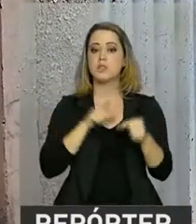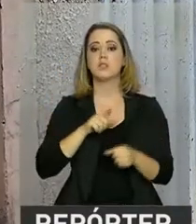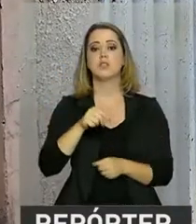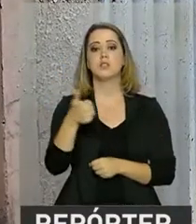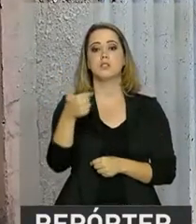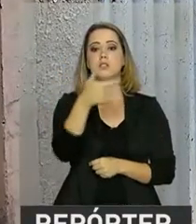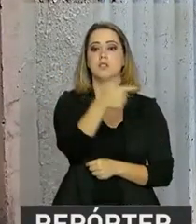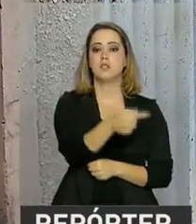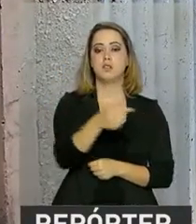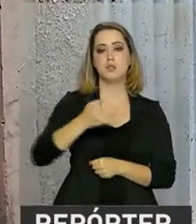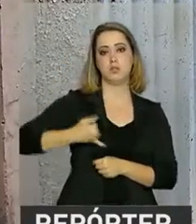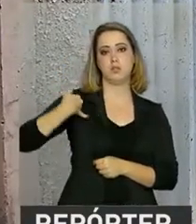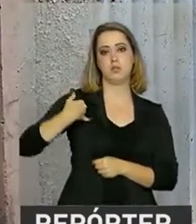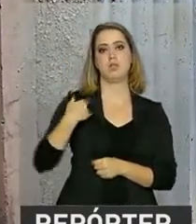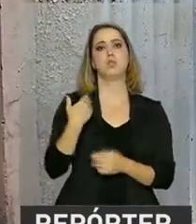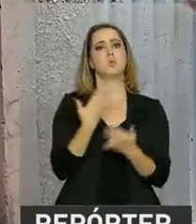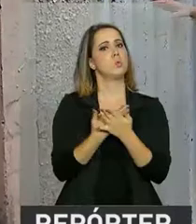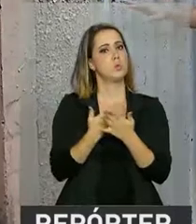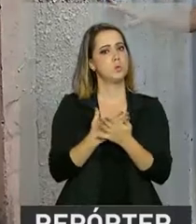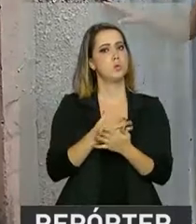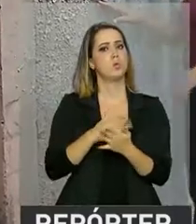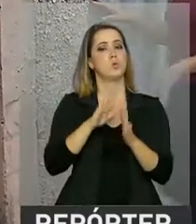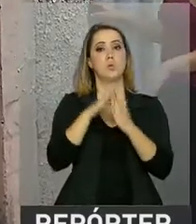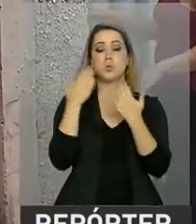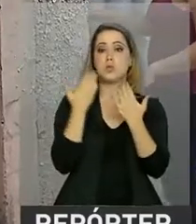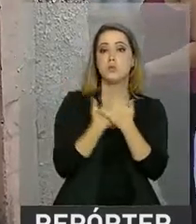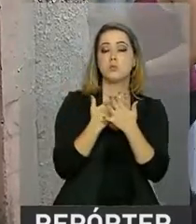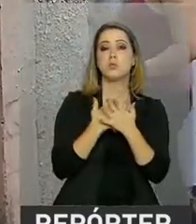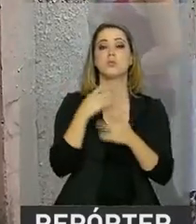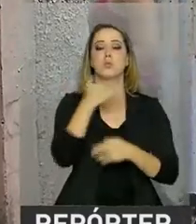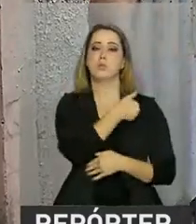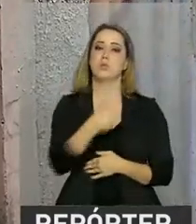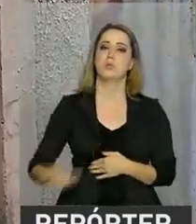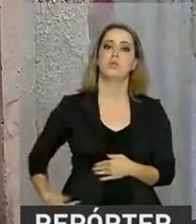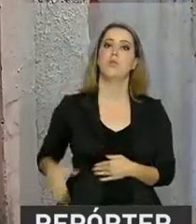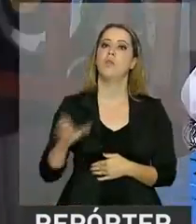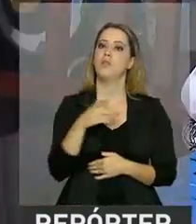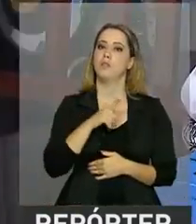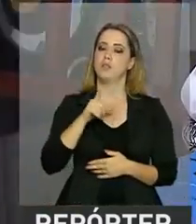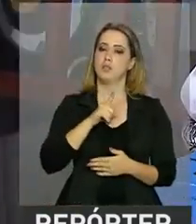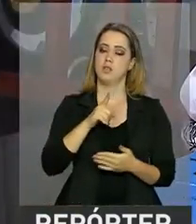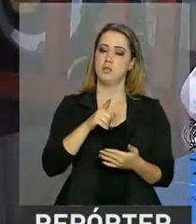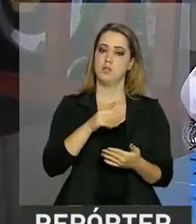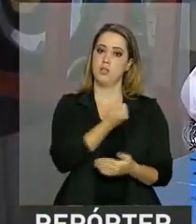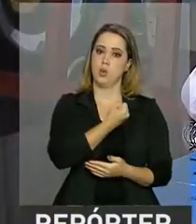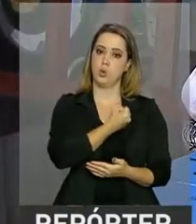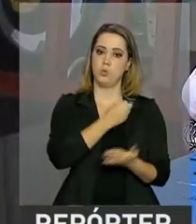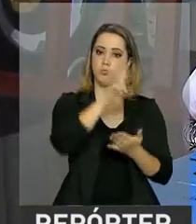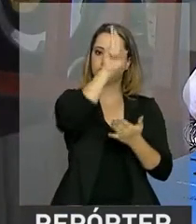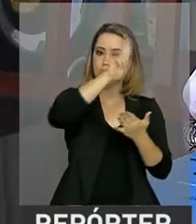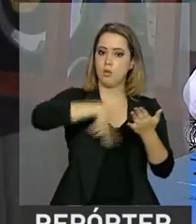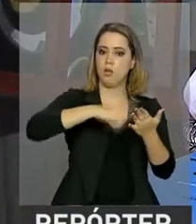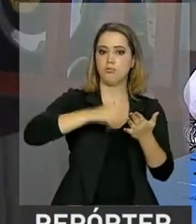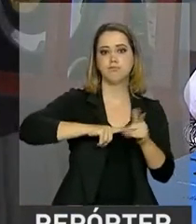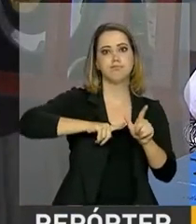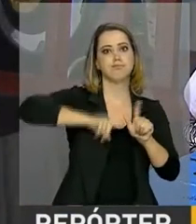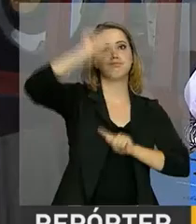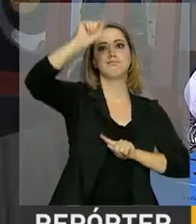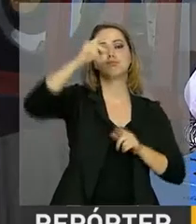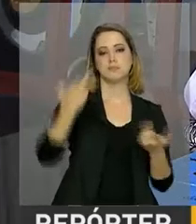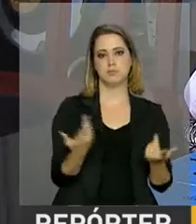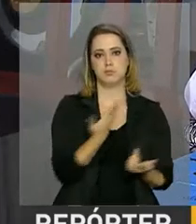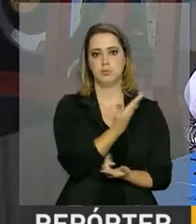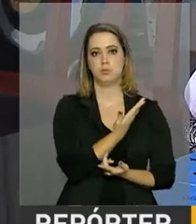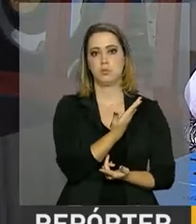estudou em escola pública e conseguiu nota máxima na redação do Enem. No universo de mais de seis milhões de